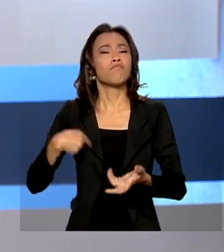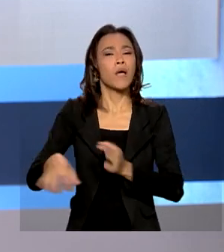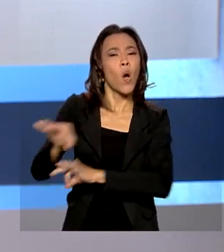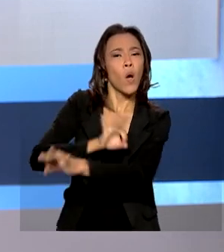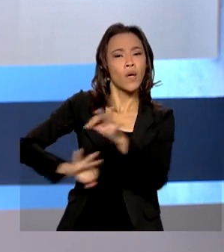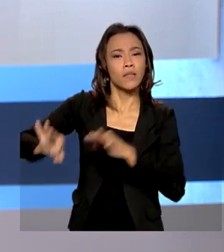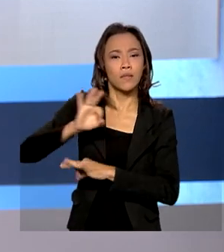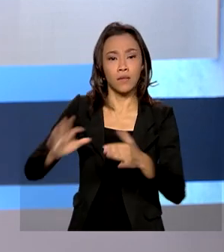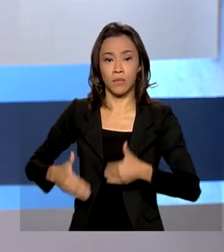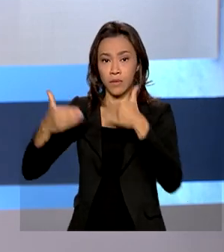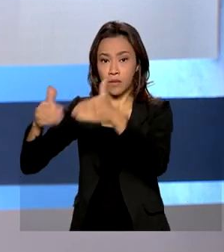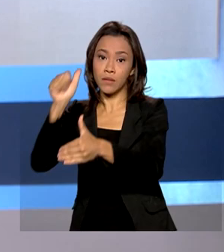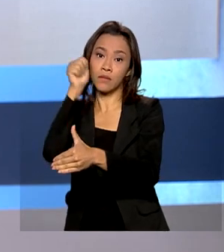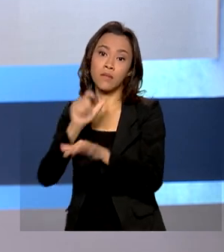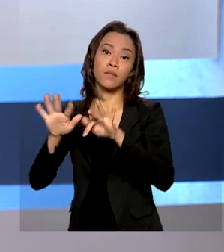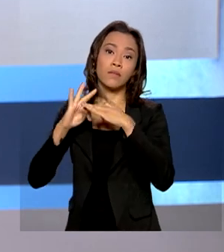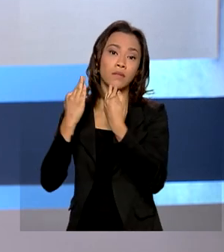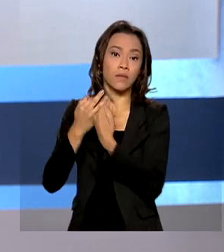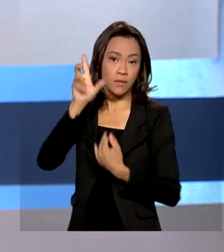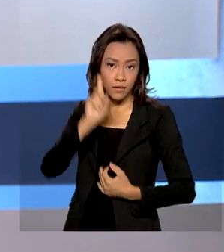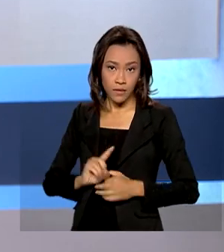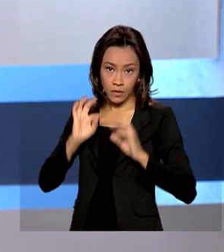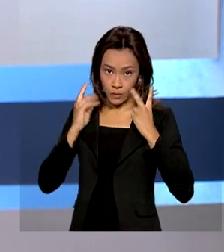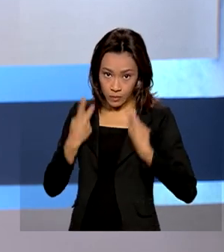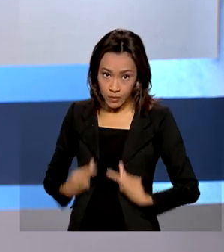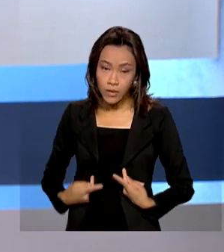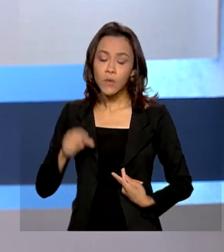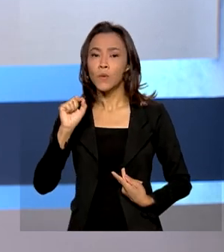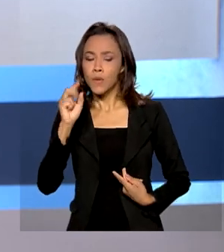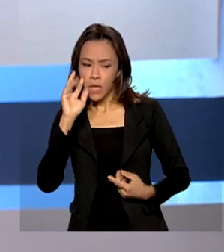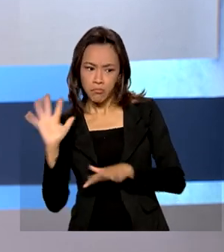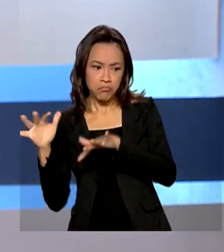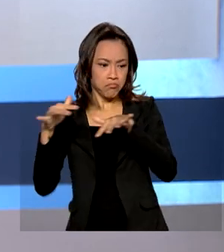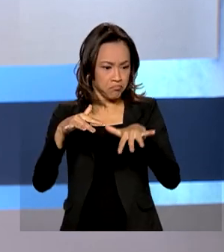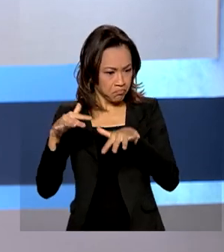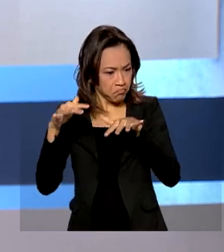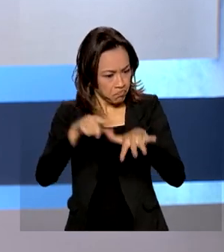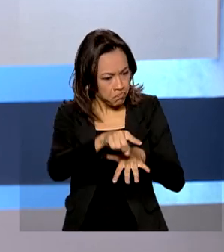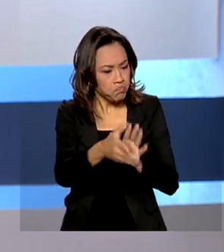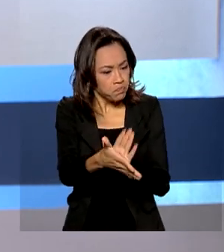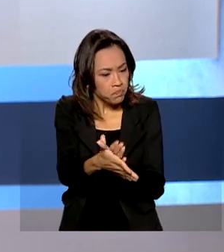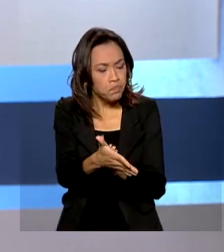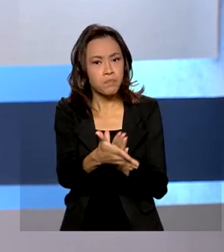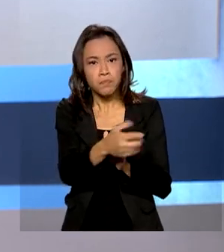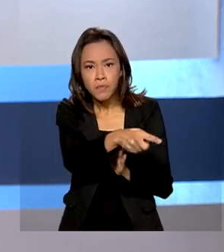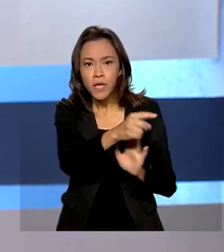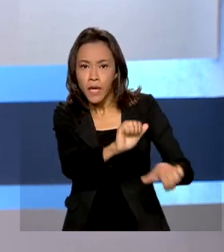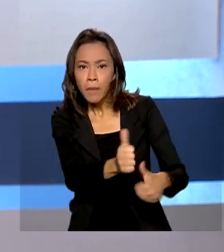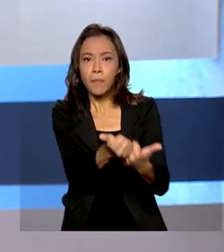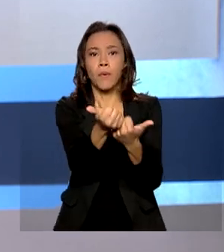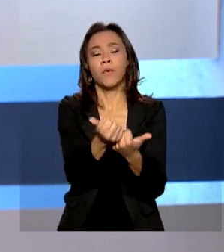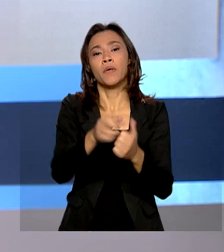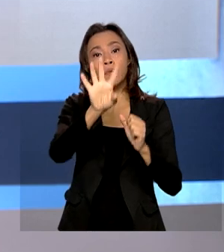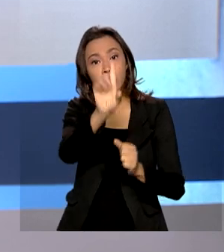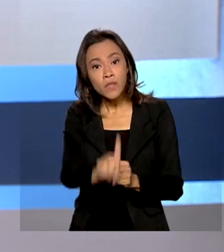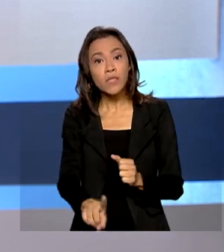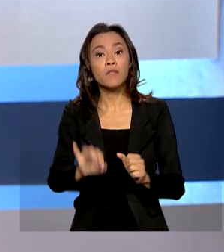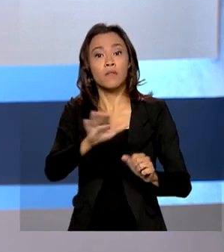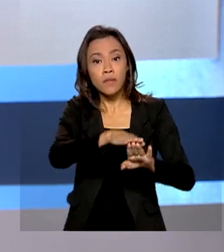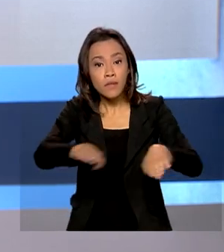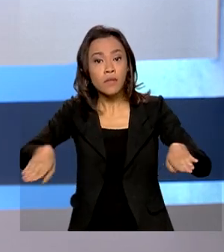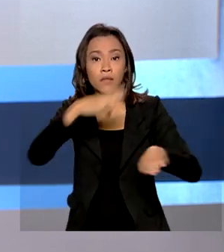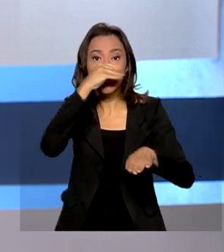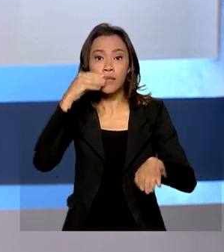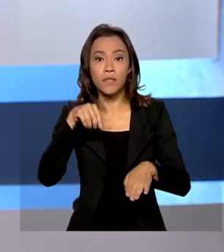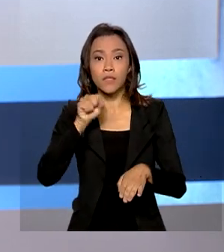Direitos Humanos. A iniciativa tem a finalidade de reconhecer ações que fortaleçam os direitos da criança e do adolescente em todo o